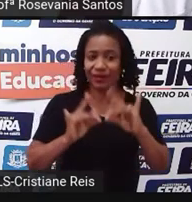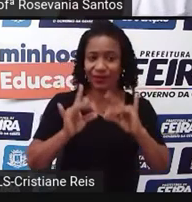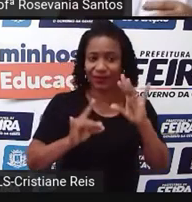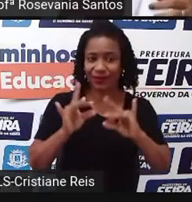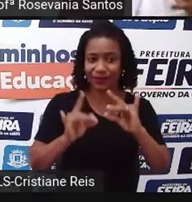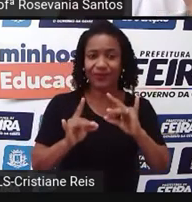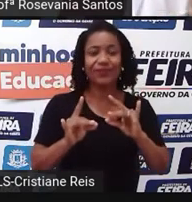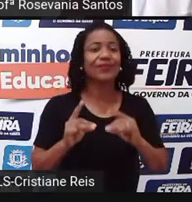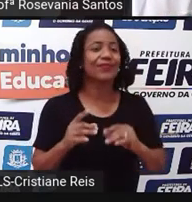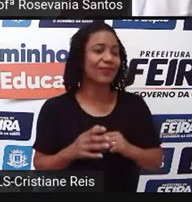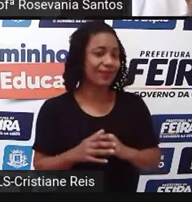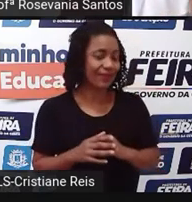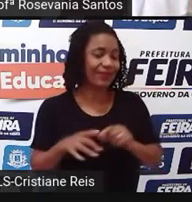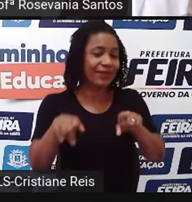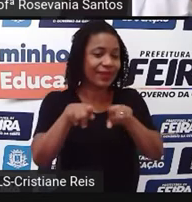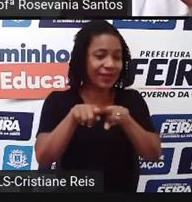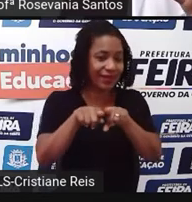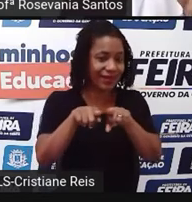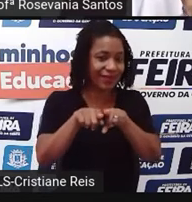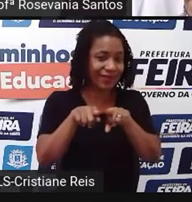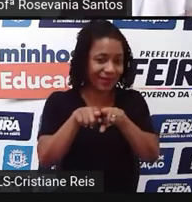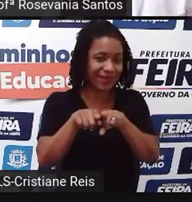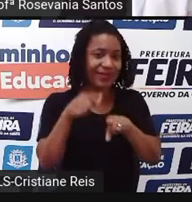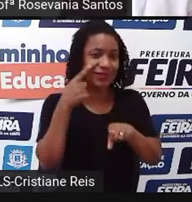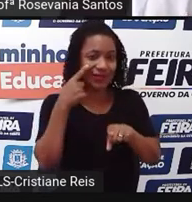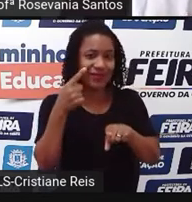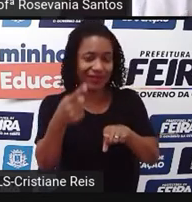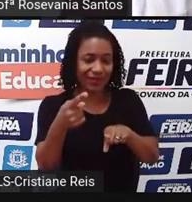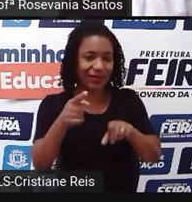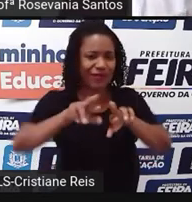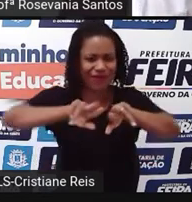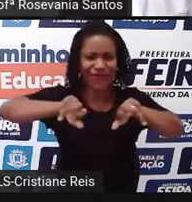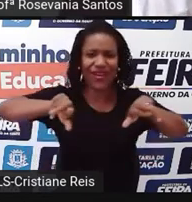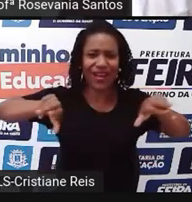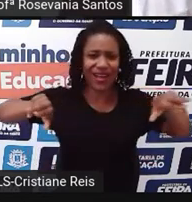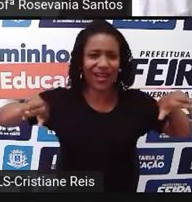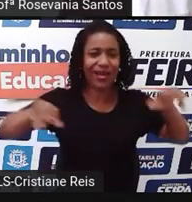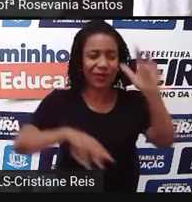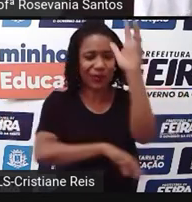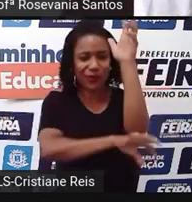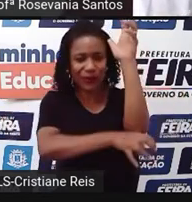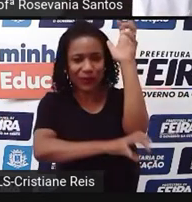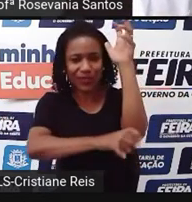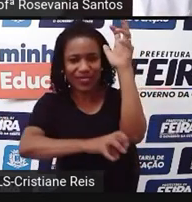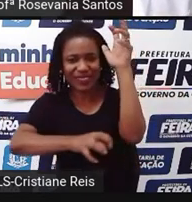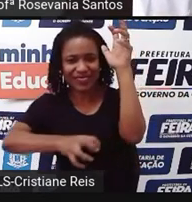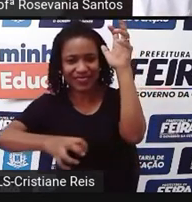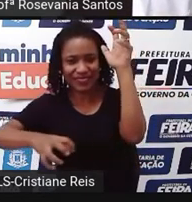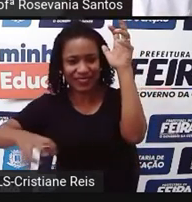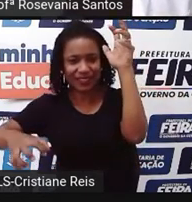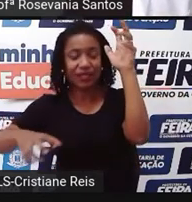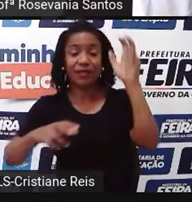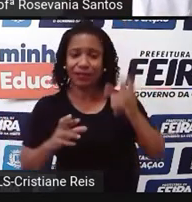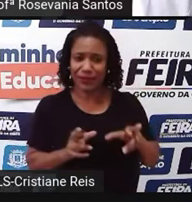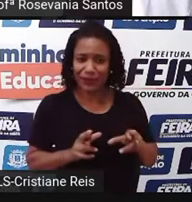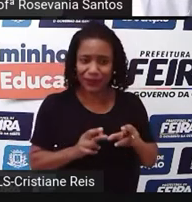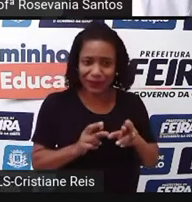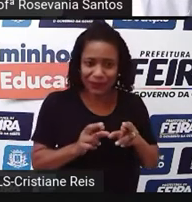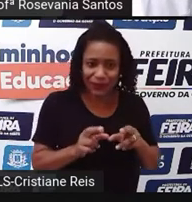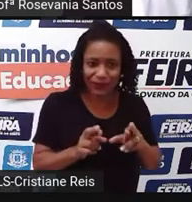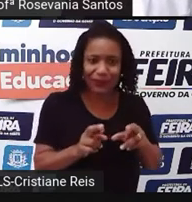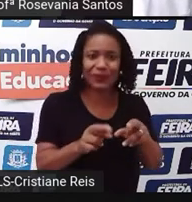a gente tem o manguezal como uma espécie quase que de beçário, né, então, é importante a gente preservar essa área de